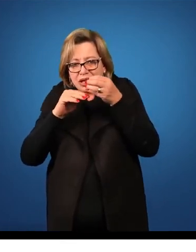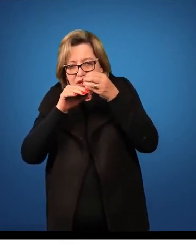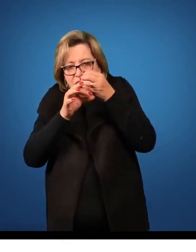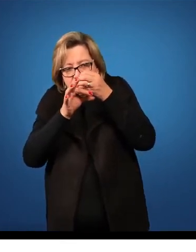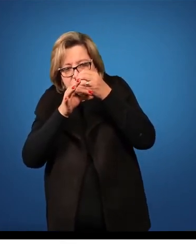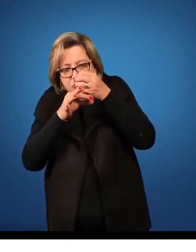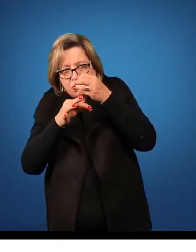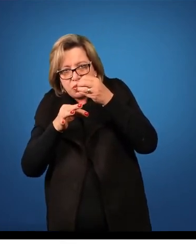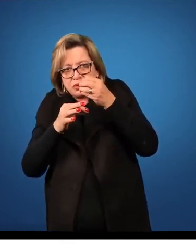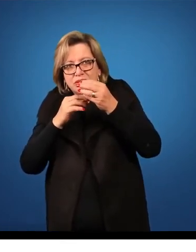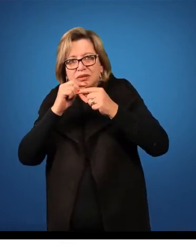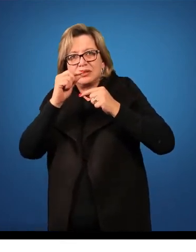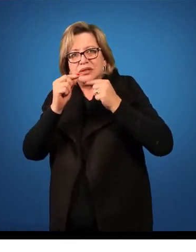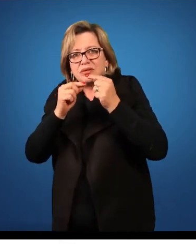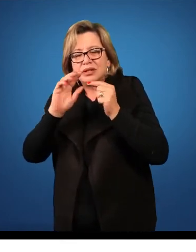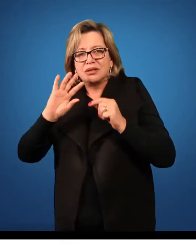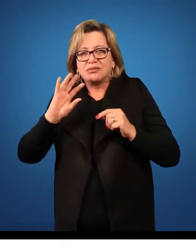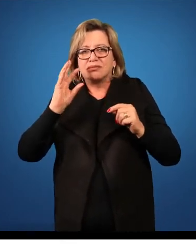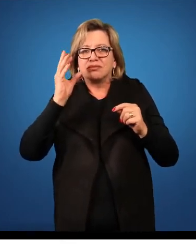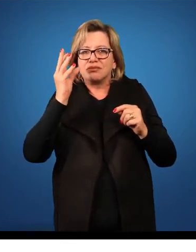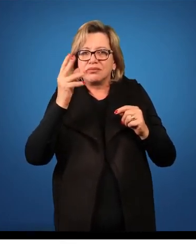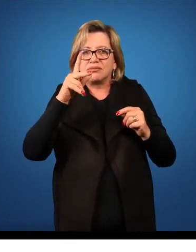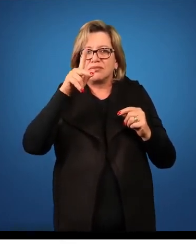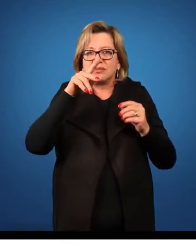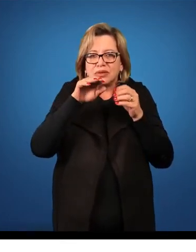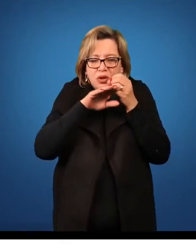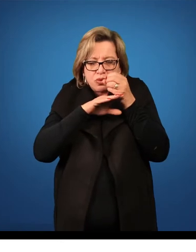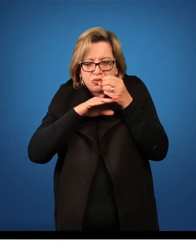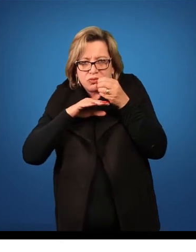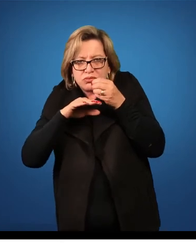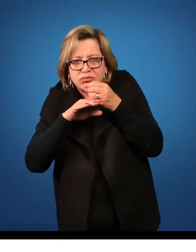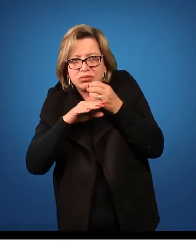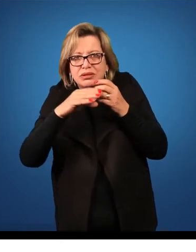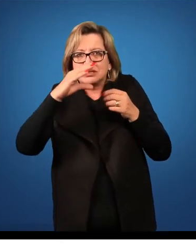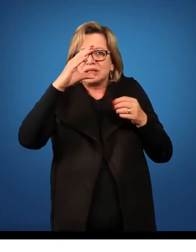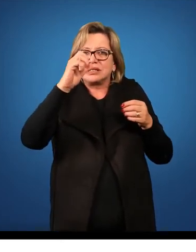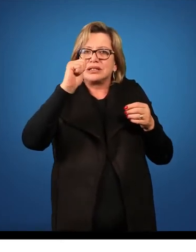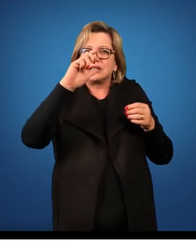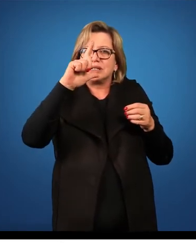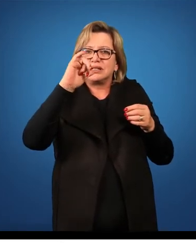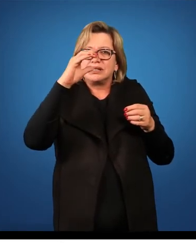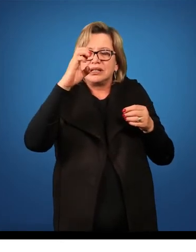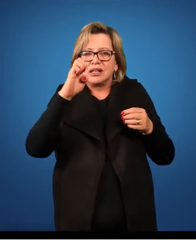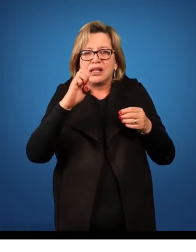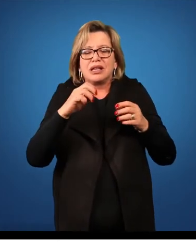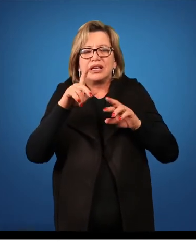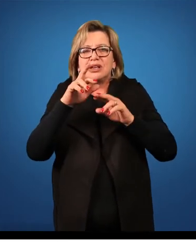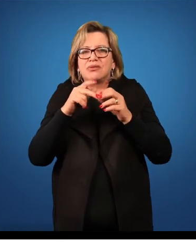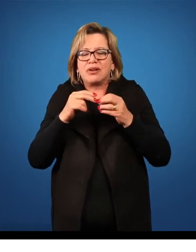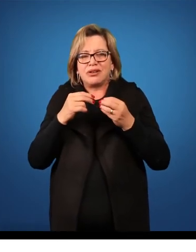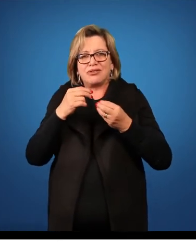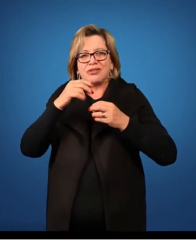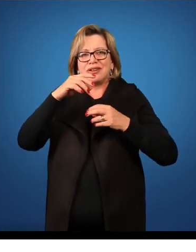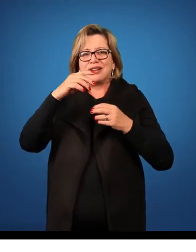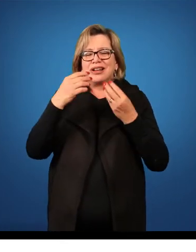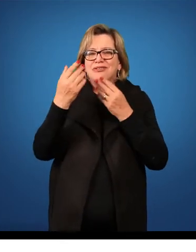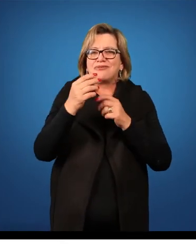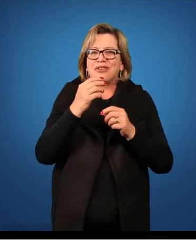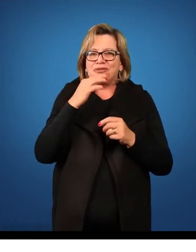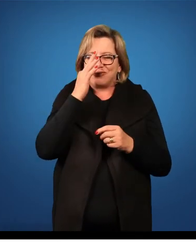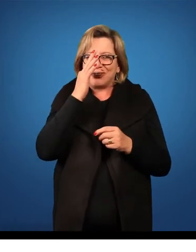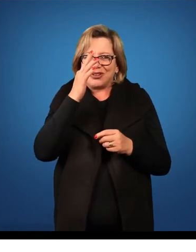transformado em papos, o cálice é plumoso. Então, dentes de leão que a gente vê flutuando,